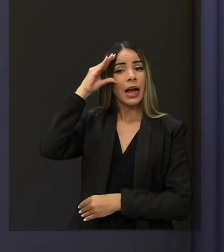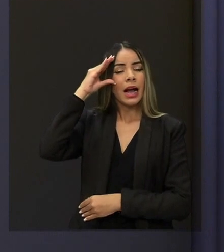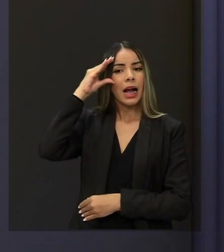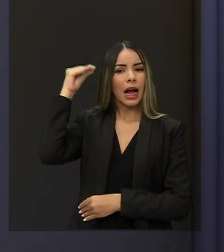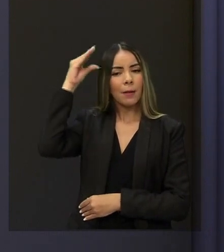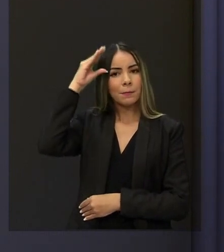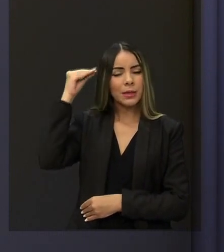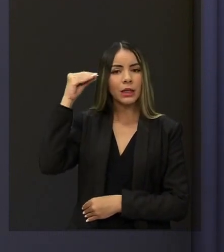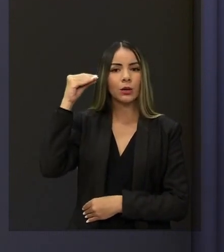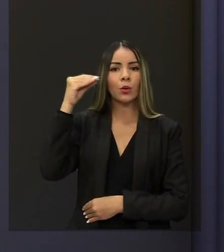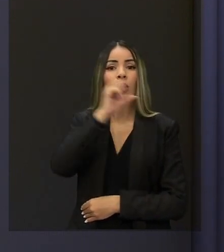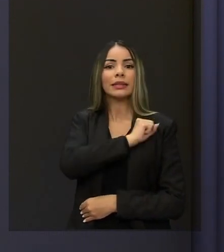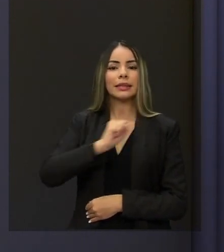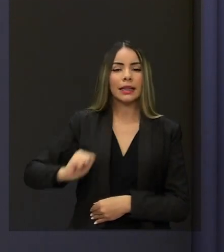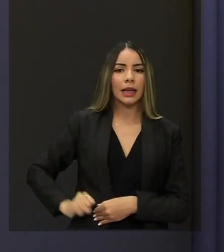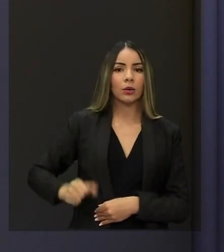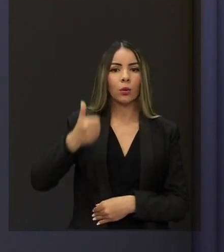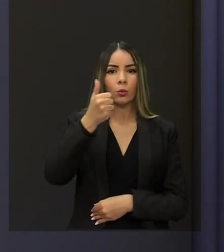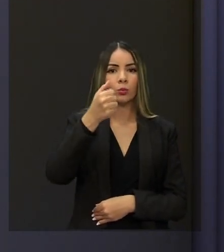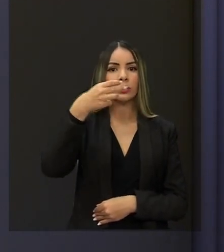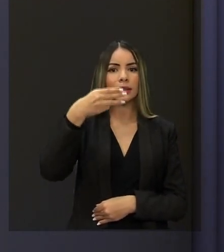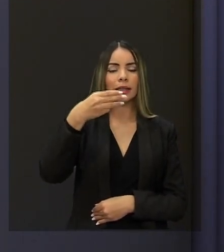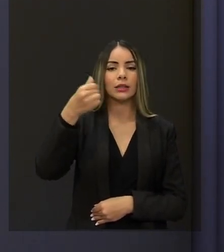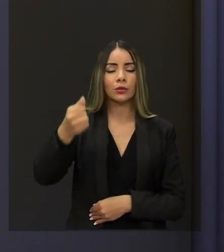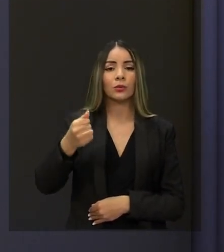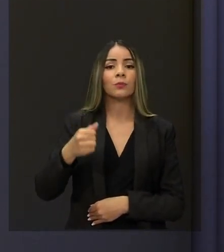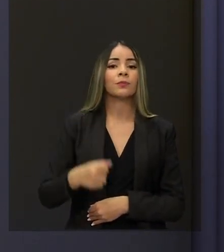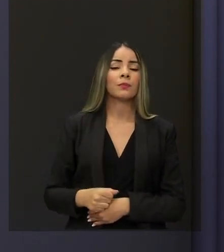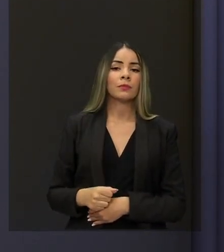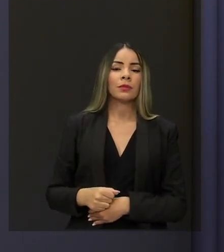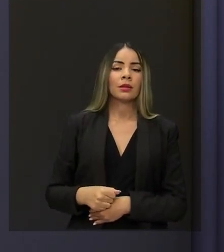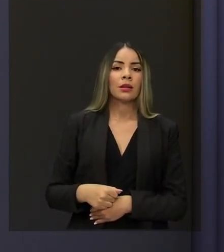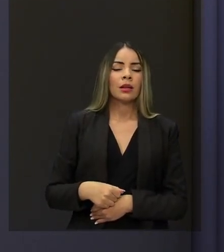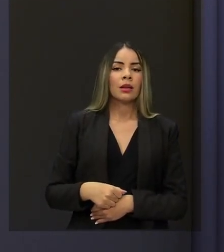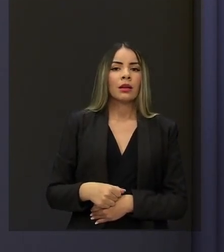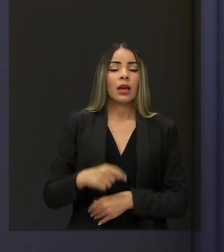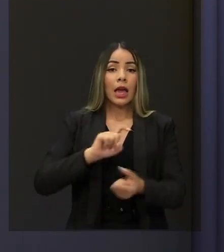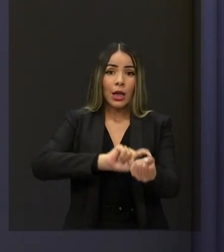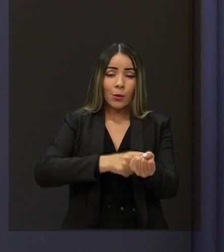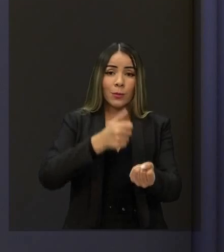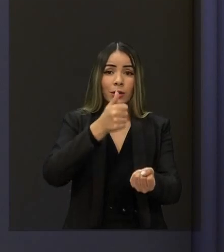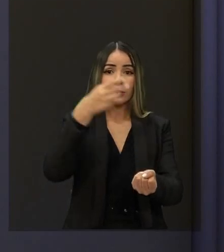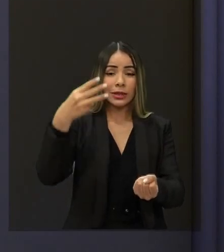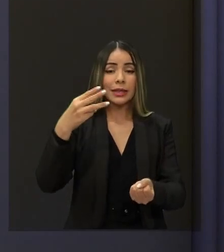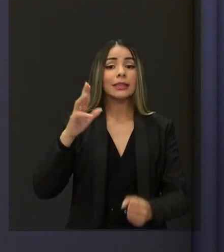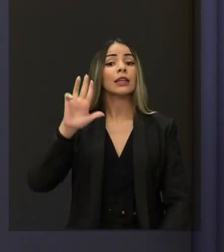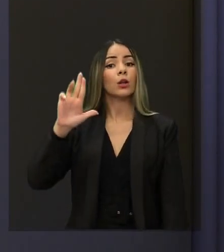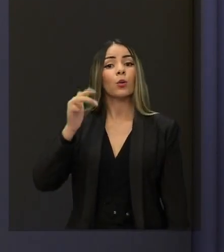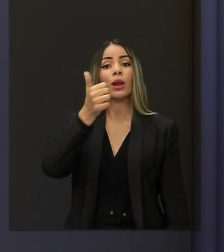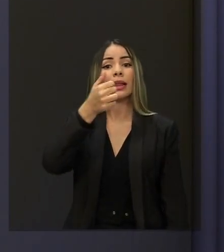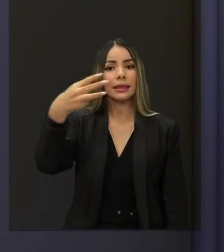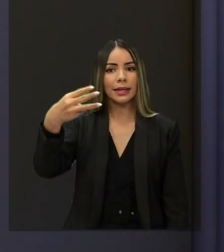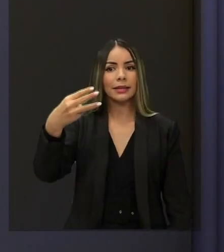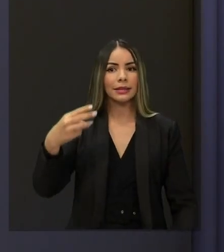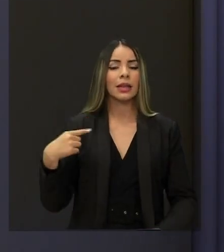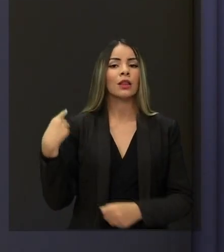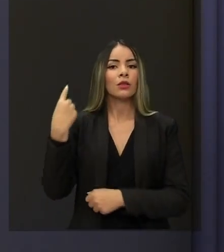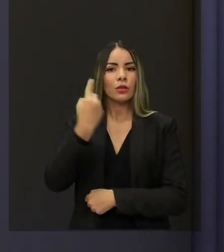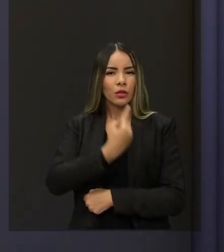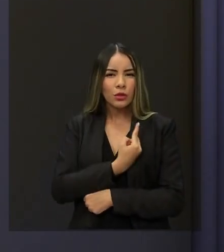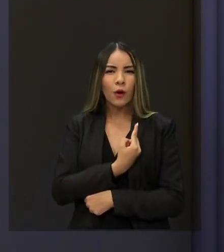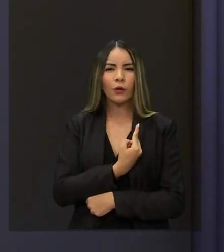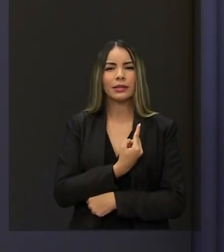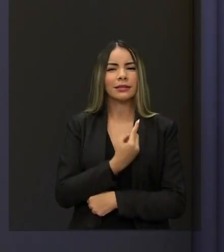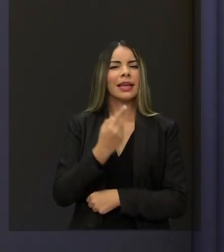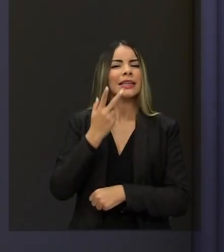Nós vamos eleger Humano Governador 13. E nós vamos eleger Lula Presidente 13. É um Ceará três vezes mais